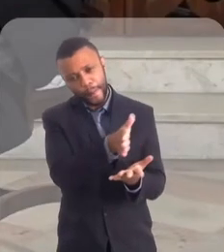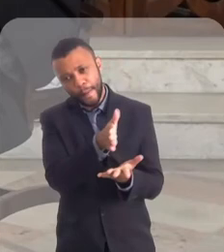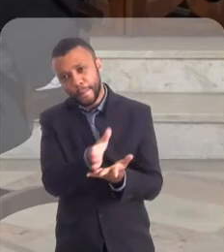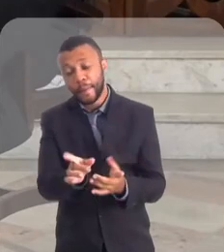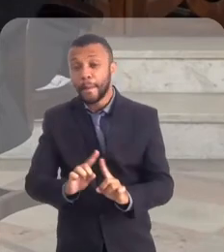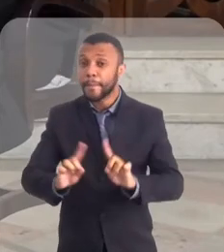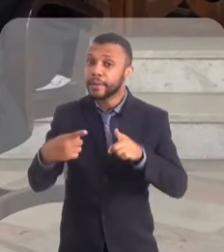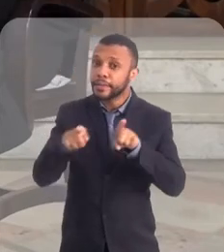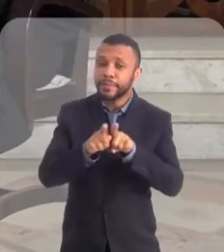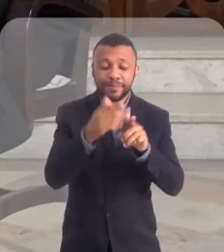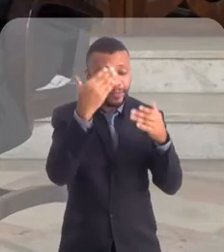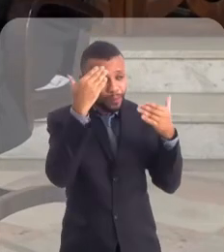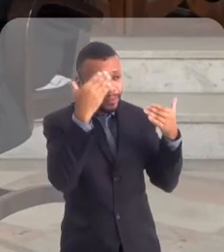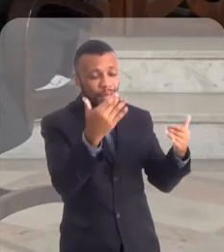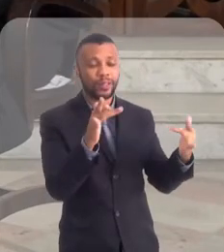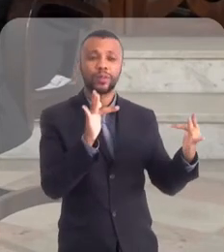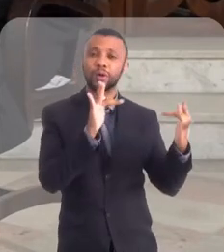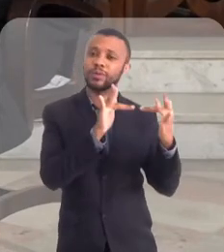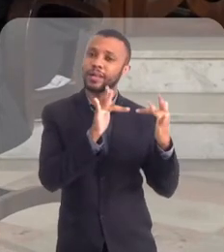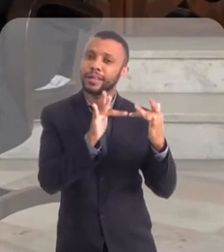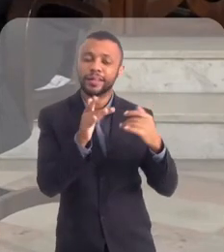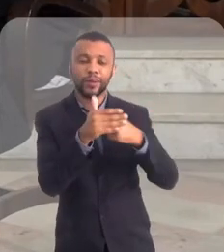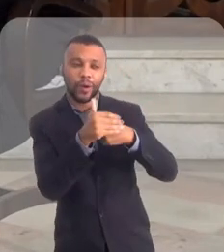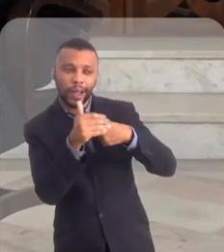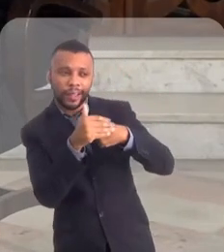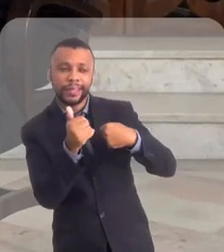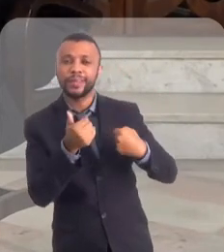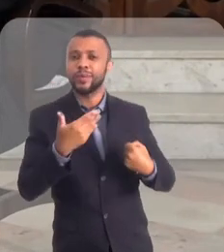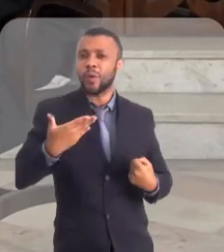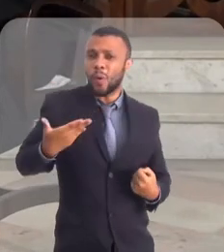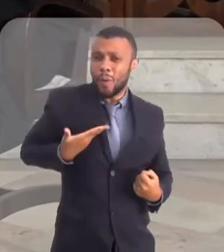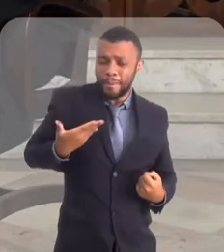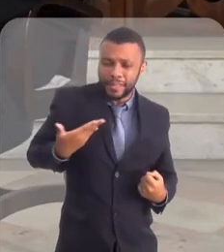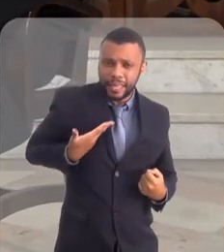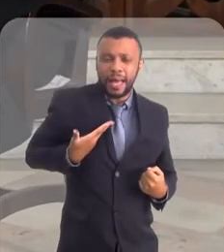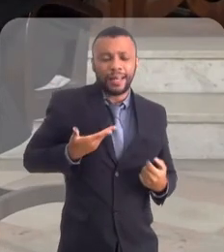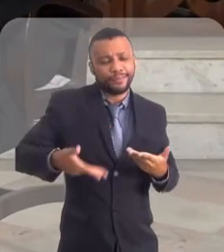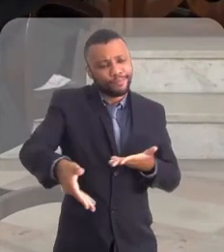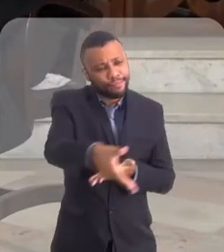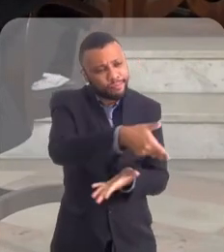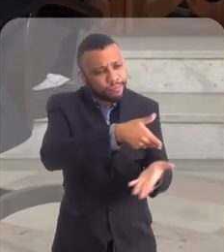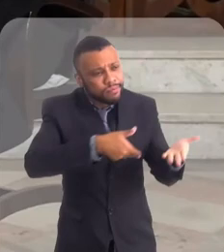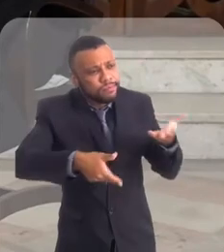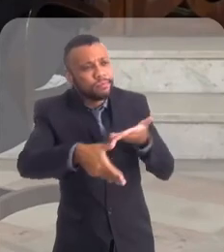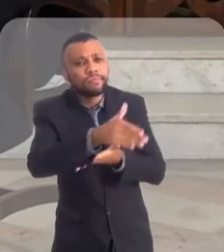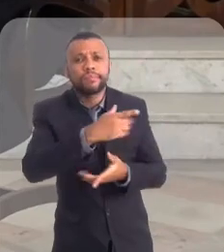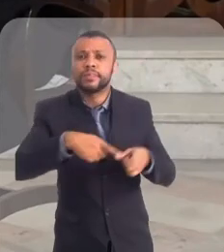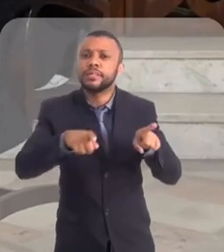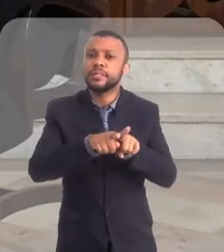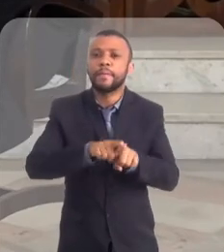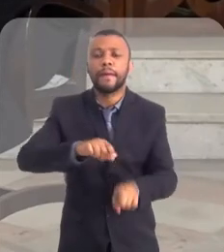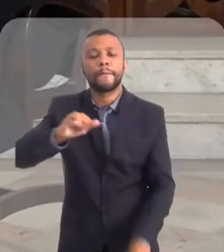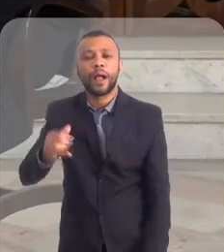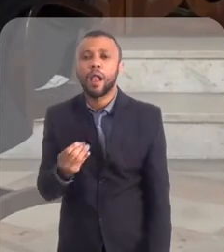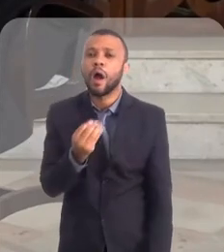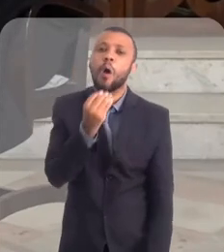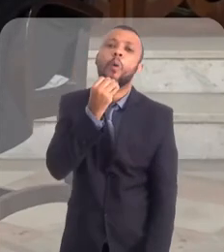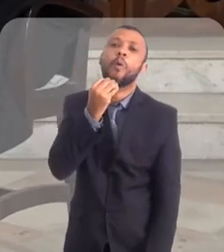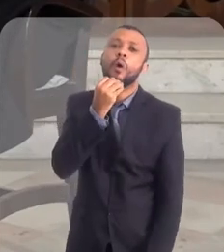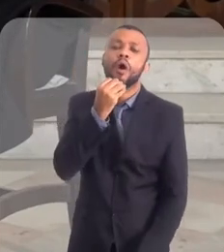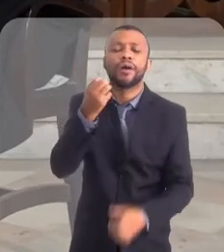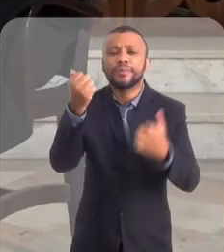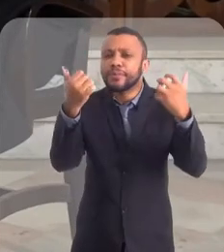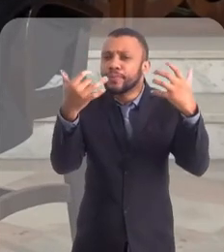Mas, também pelo nosso contato e carinho humano que temos entre nós, amizade que temos entre nós. E pela